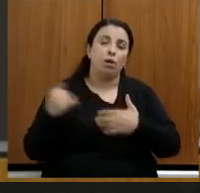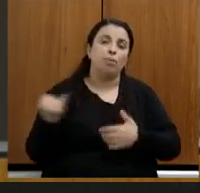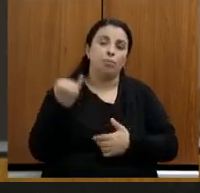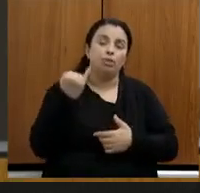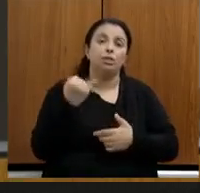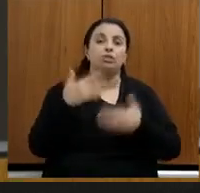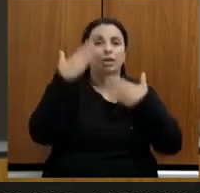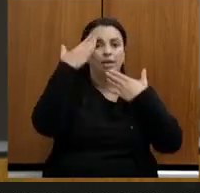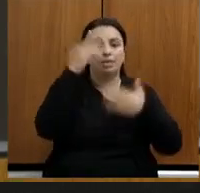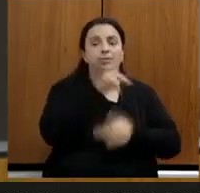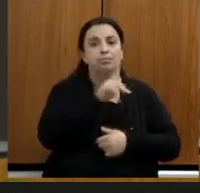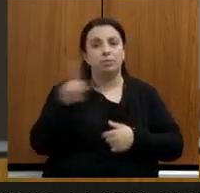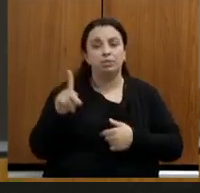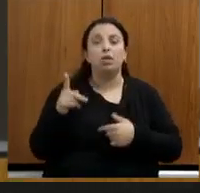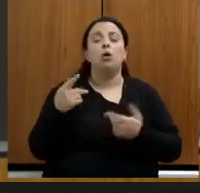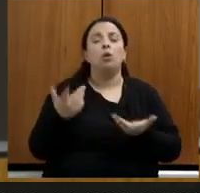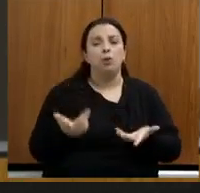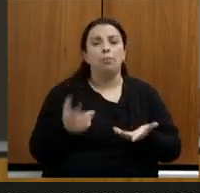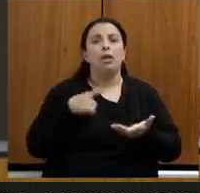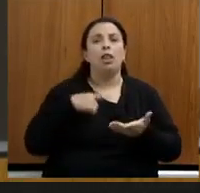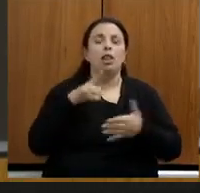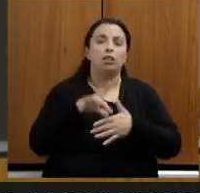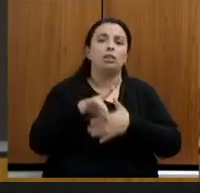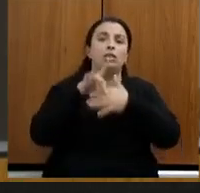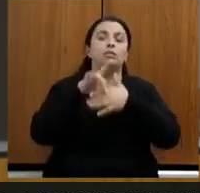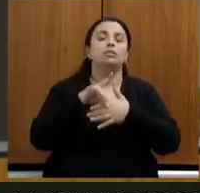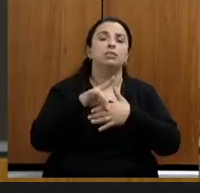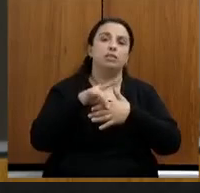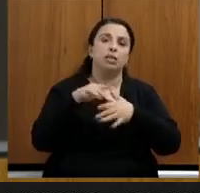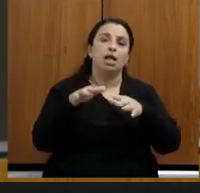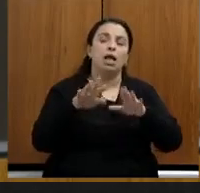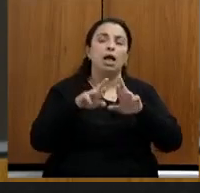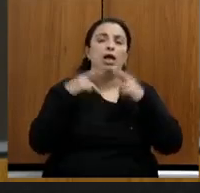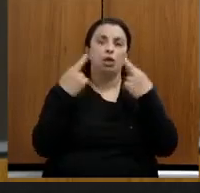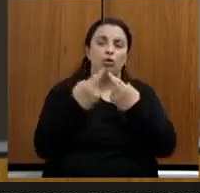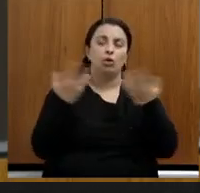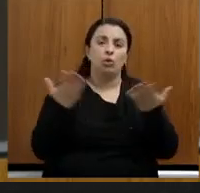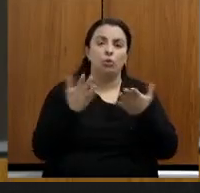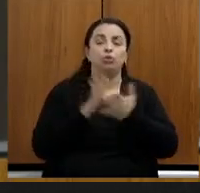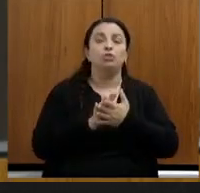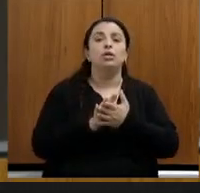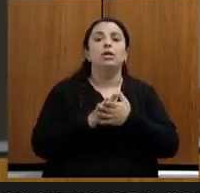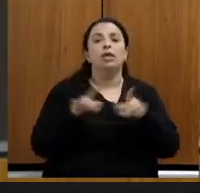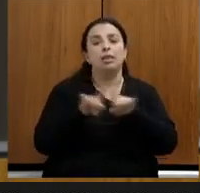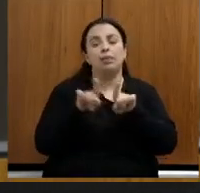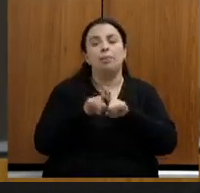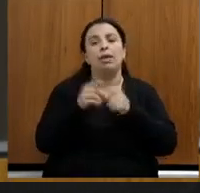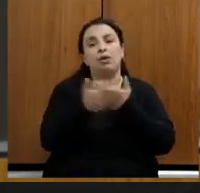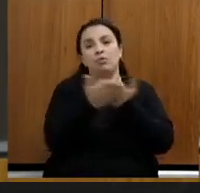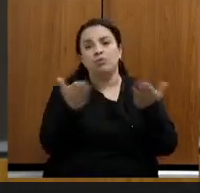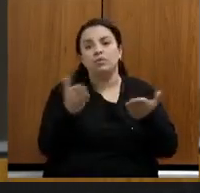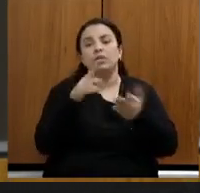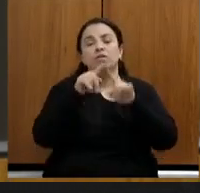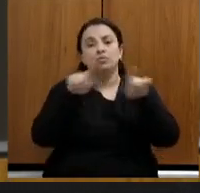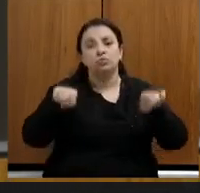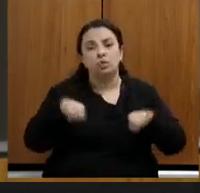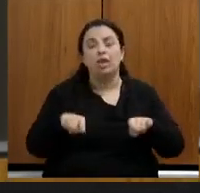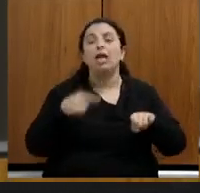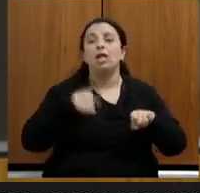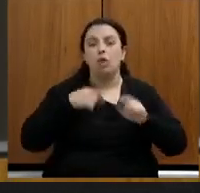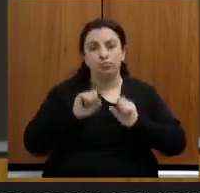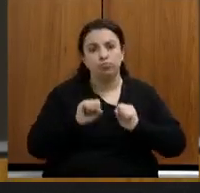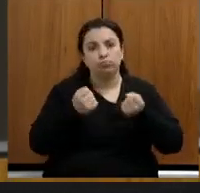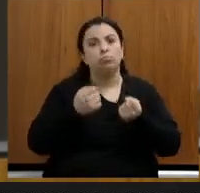a vossa excelência pela condição dos trabalhos e aqui com os servidores da Secretaria do Meio Ambiente reafirmar o meu